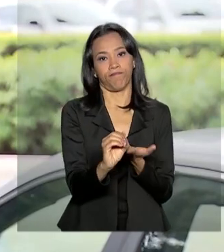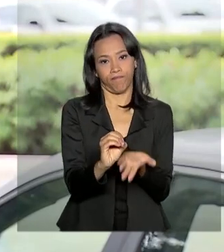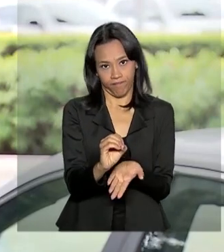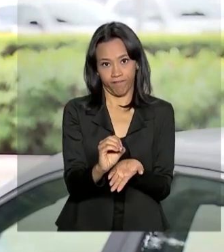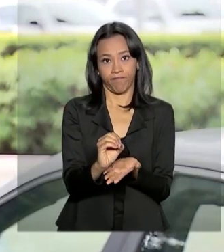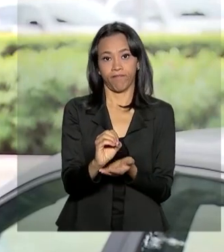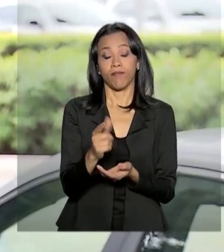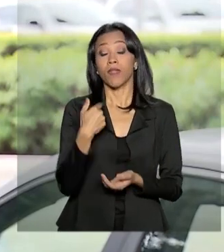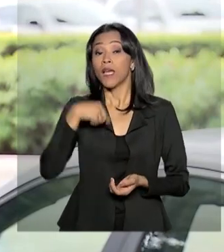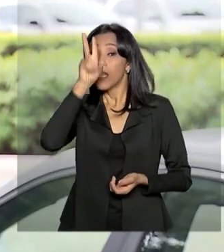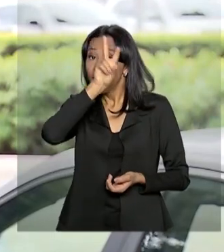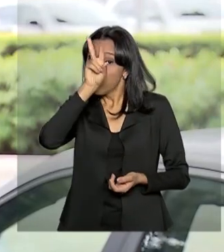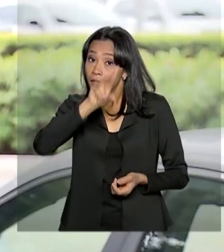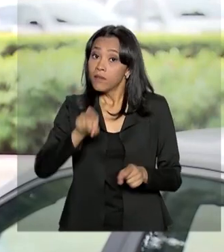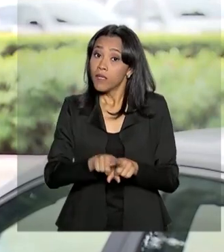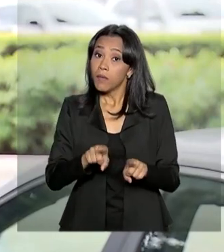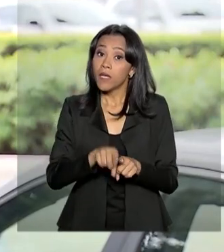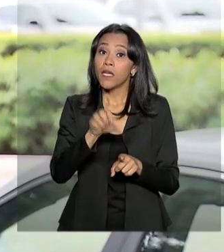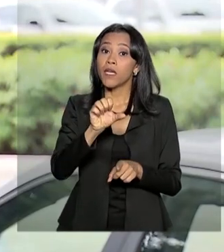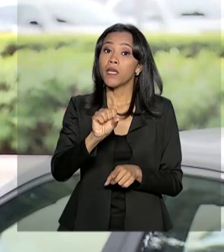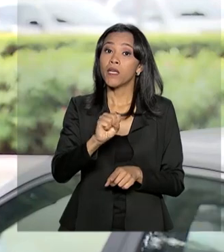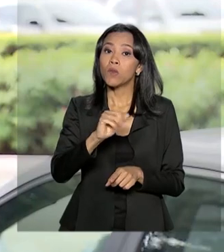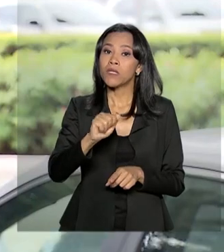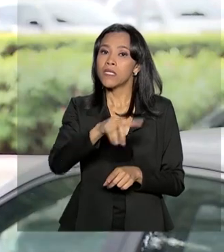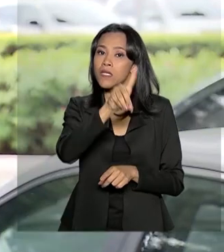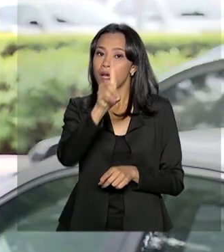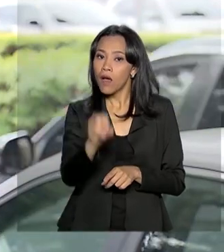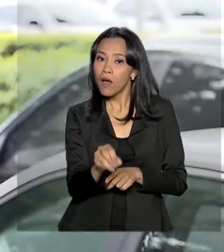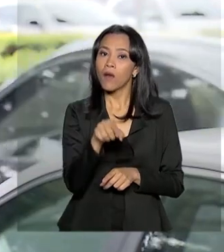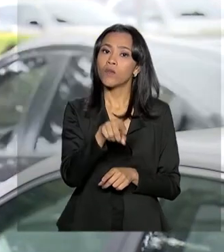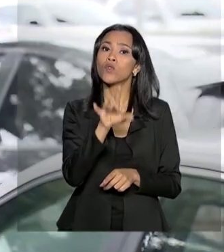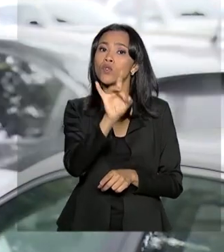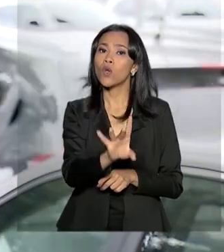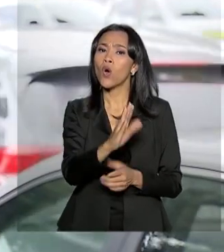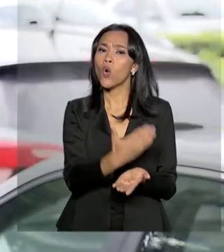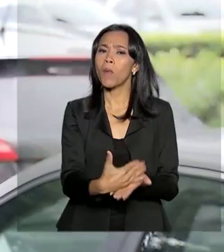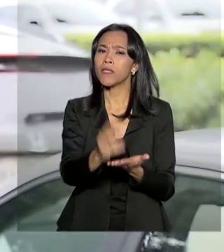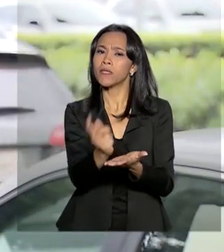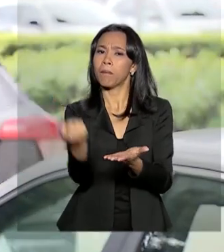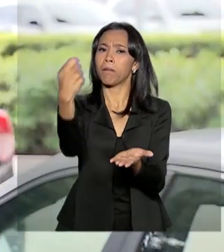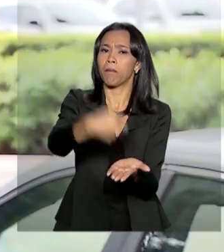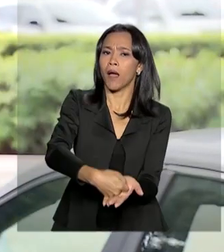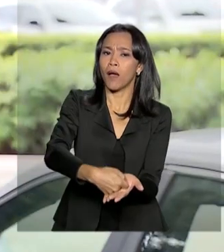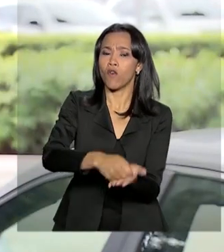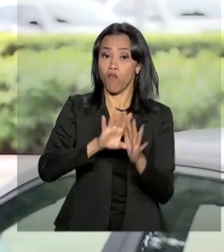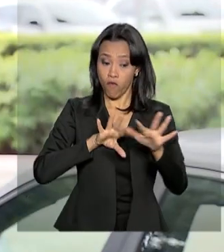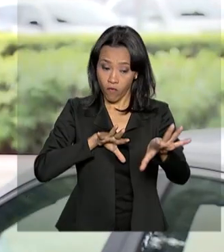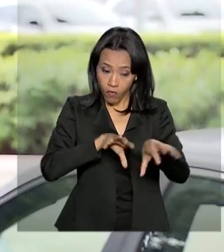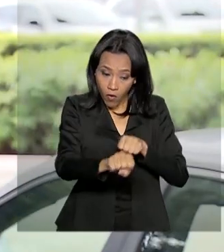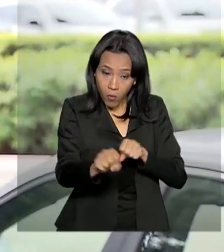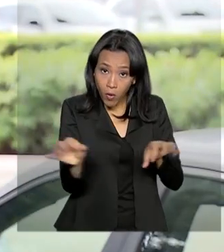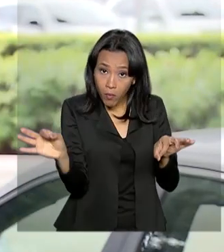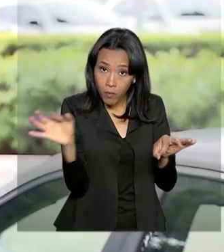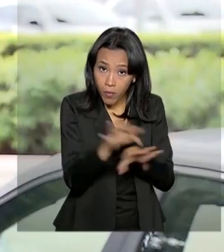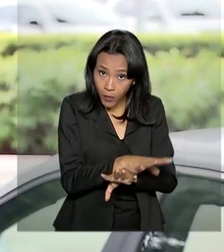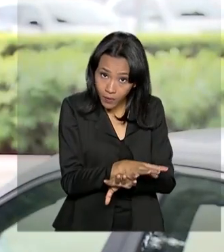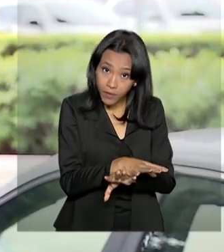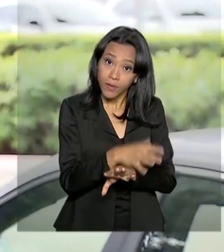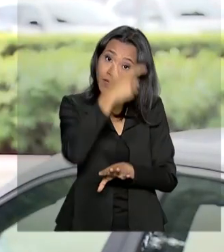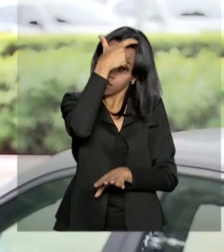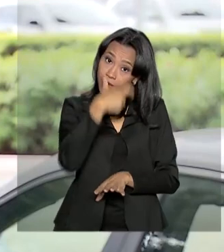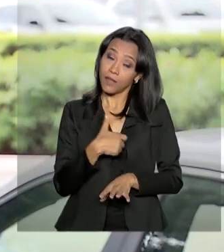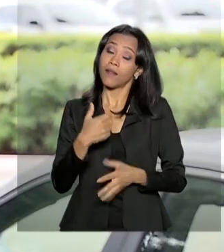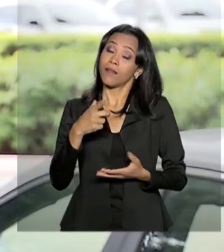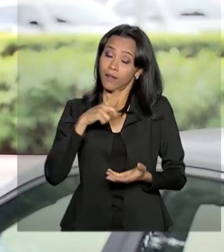E lembrando que o saldo devedor do FIES só começa a ser pago depois da formatura, desde que o graduado